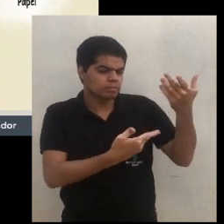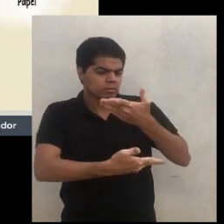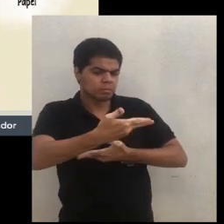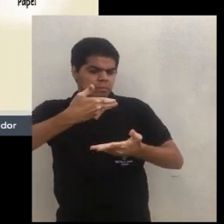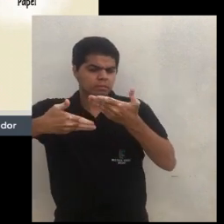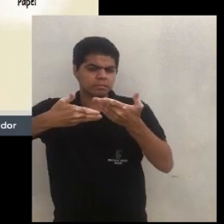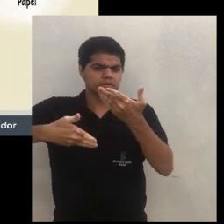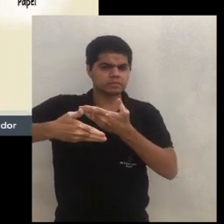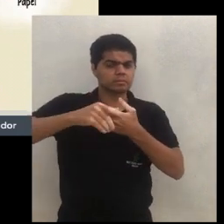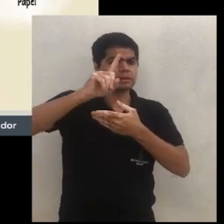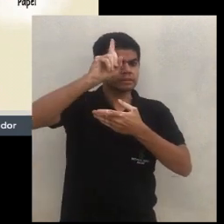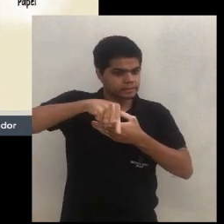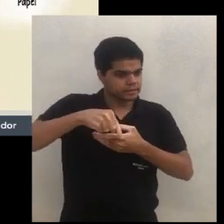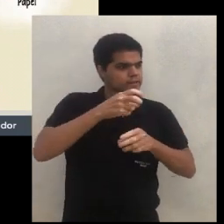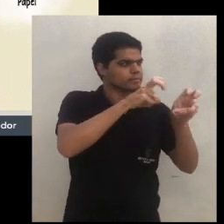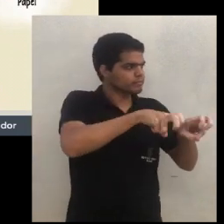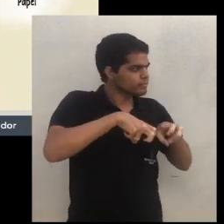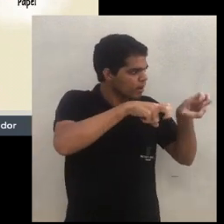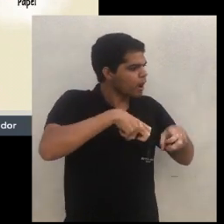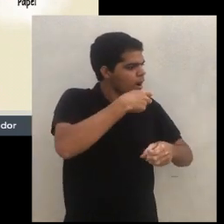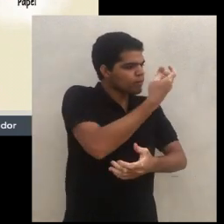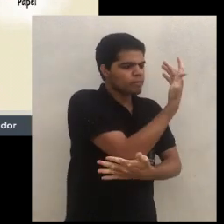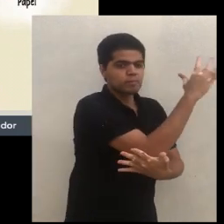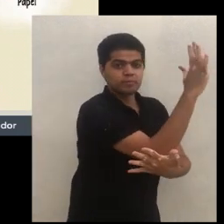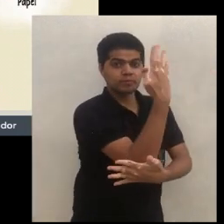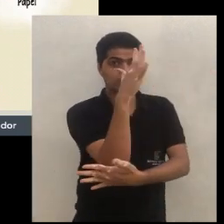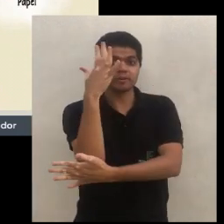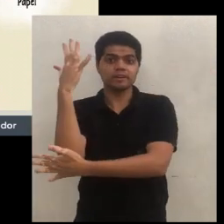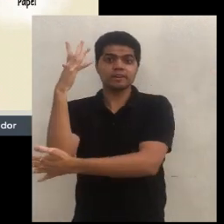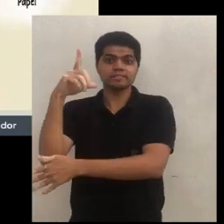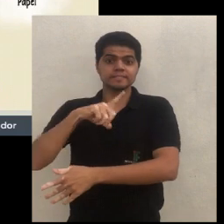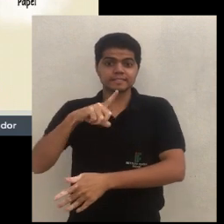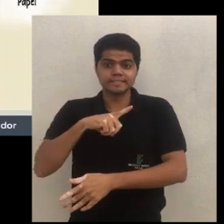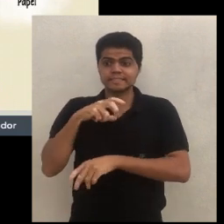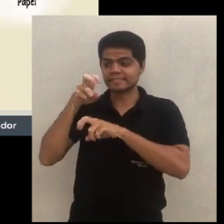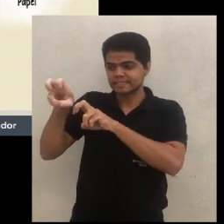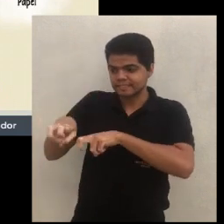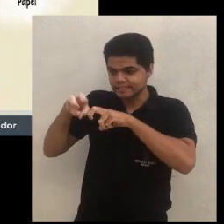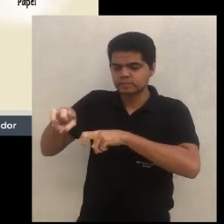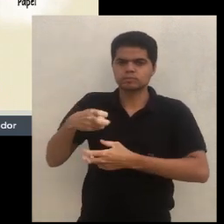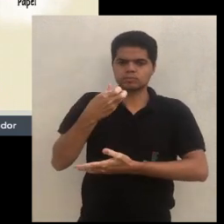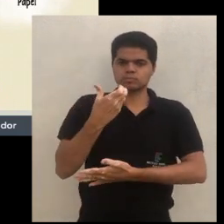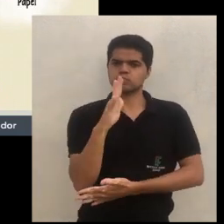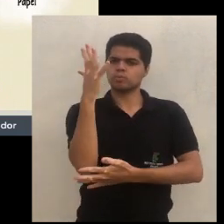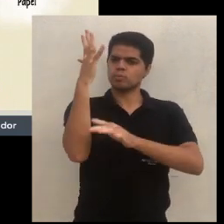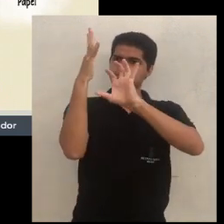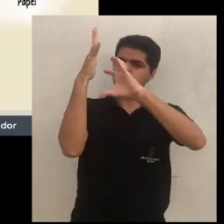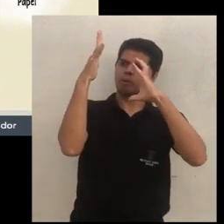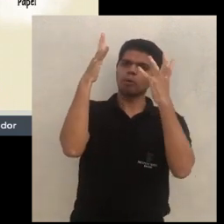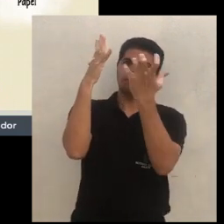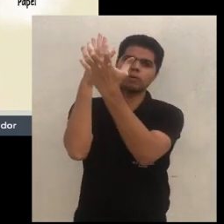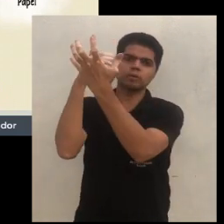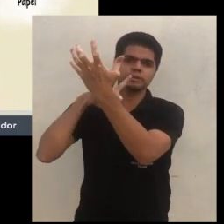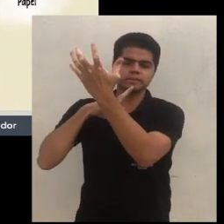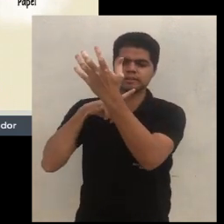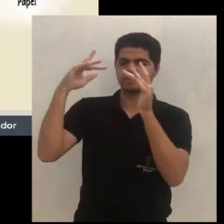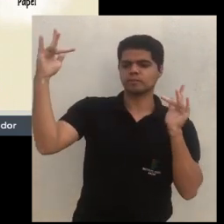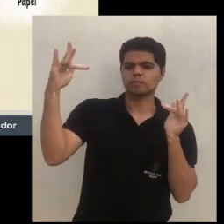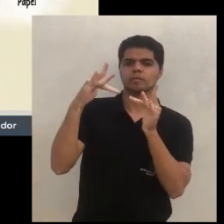é uma agrofloresta porque tem a integração de cultivos arbóreos com